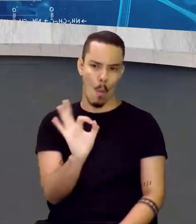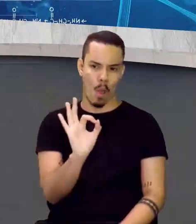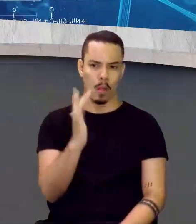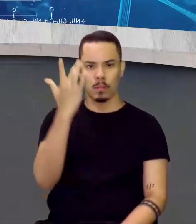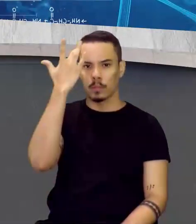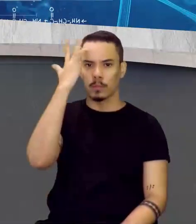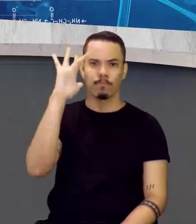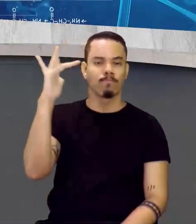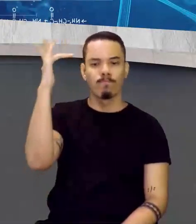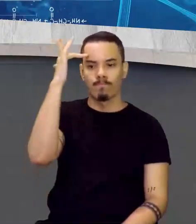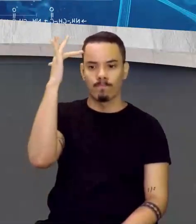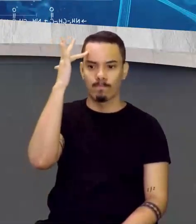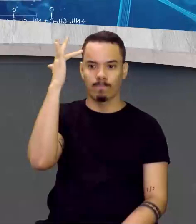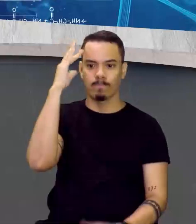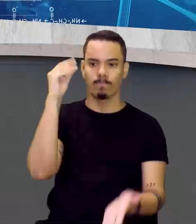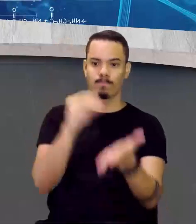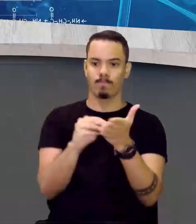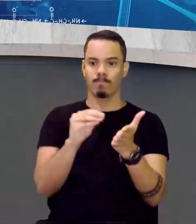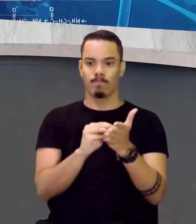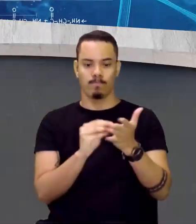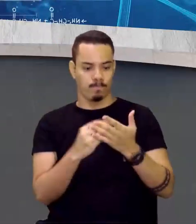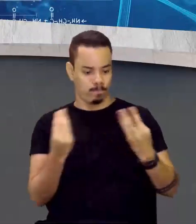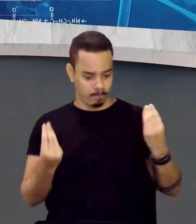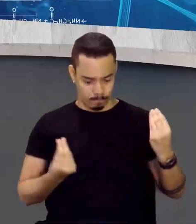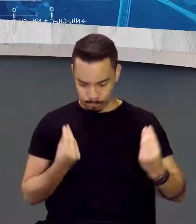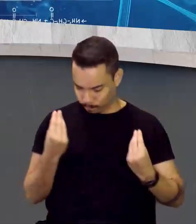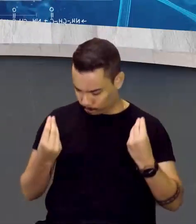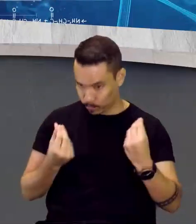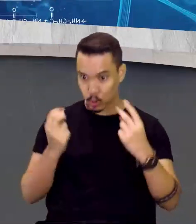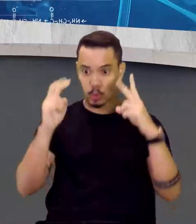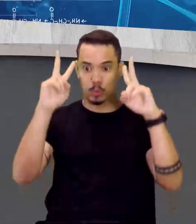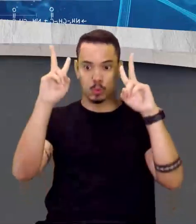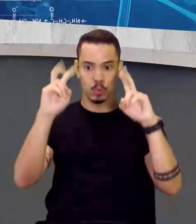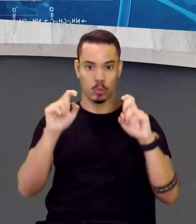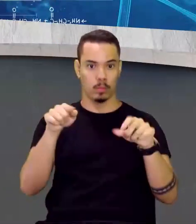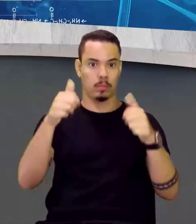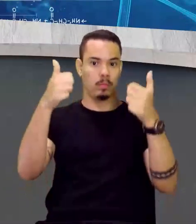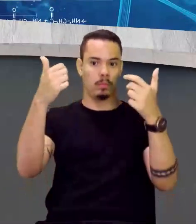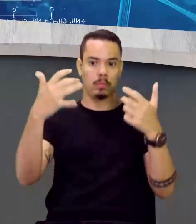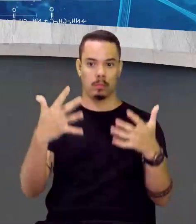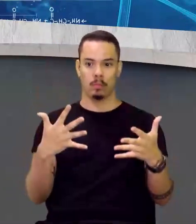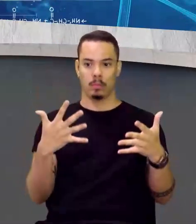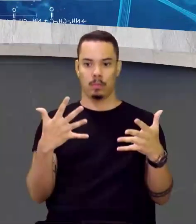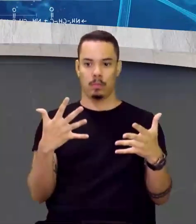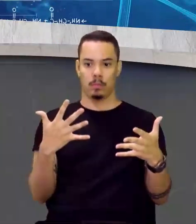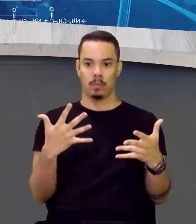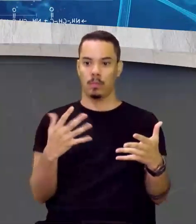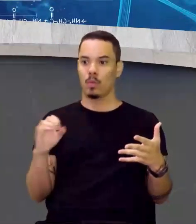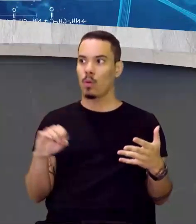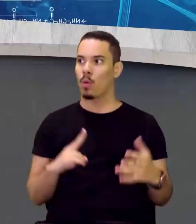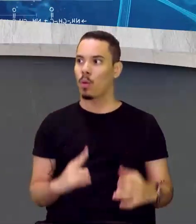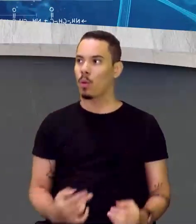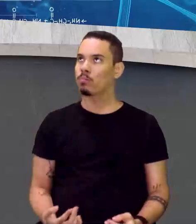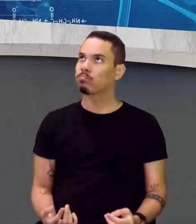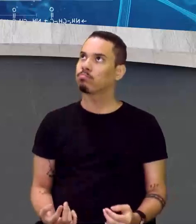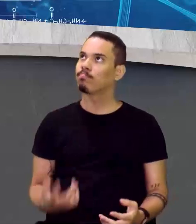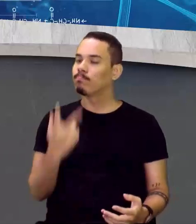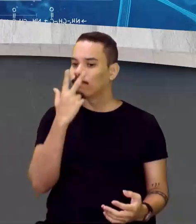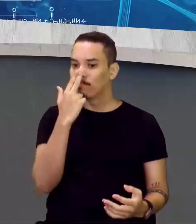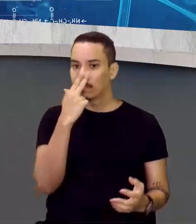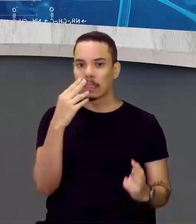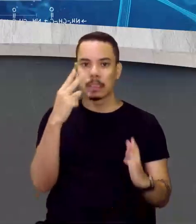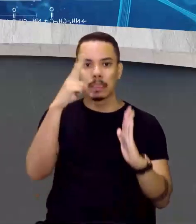maturidade, você não estiver muito maduro em relação ou segurança naquilo que você está lendo,